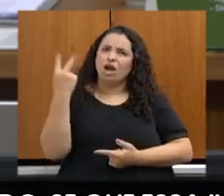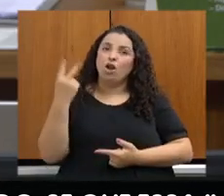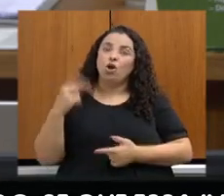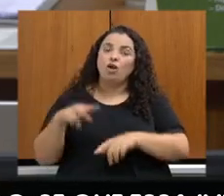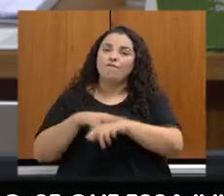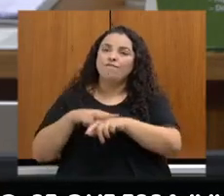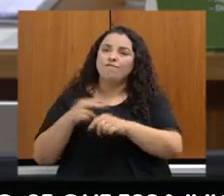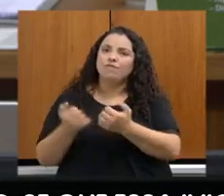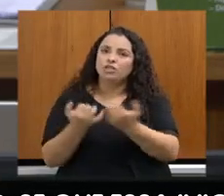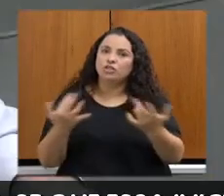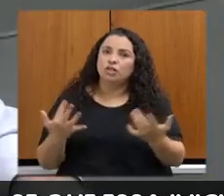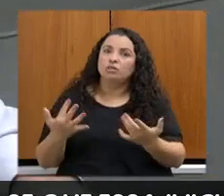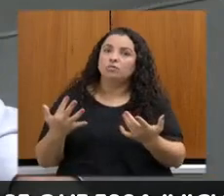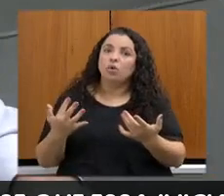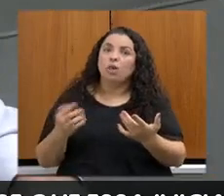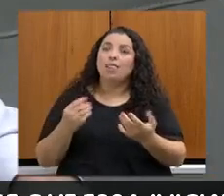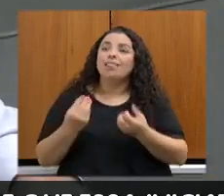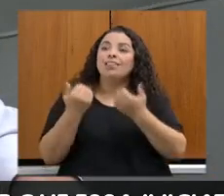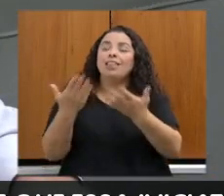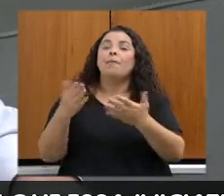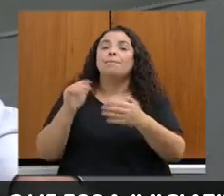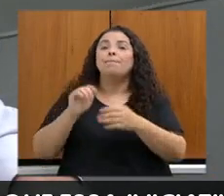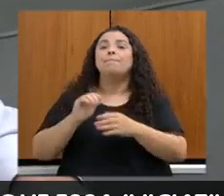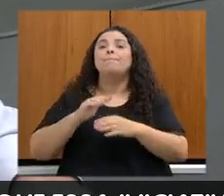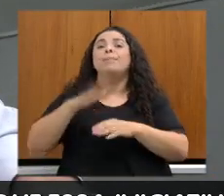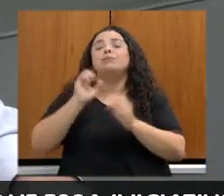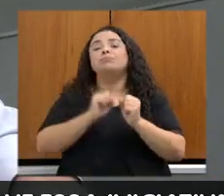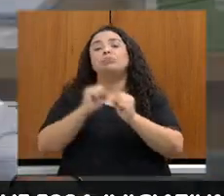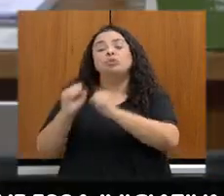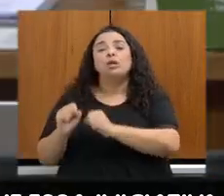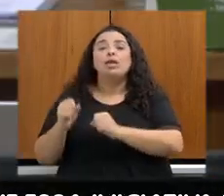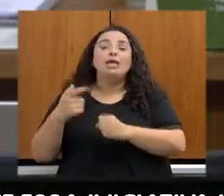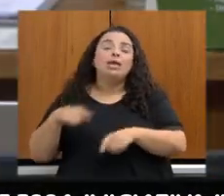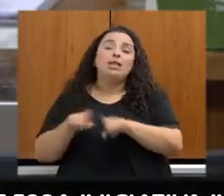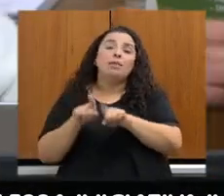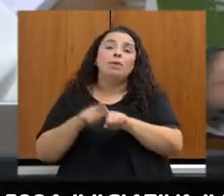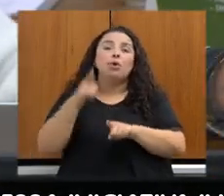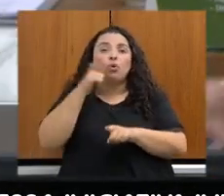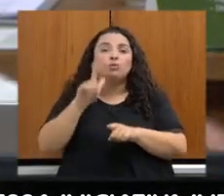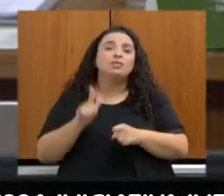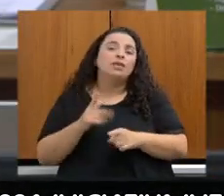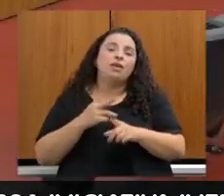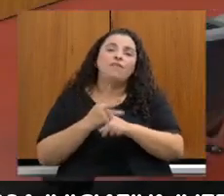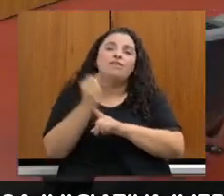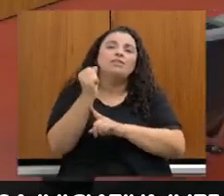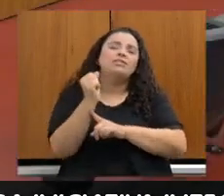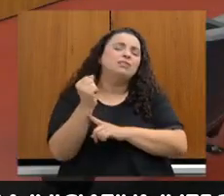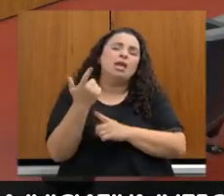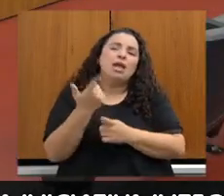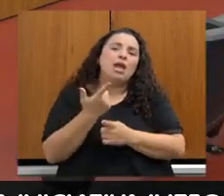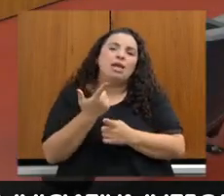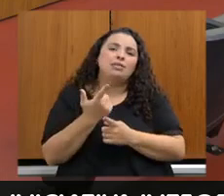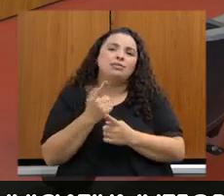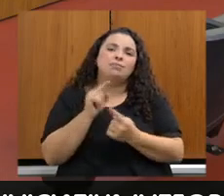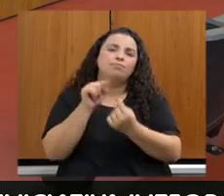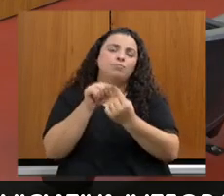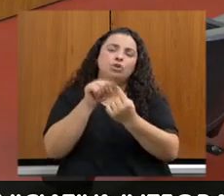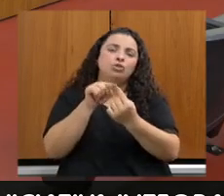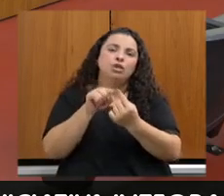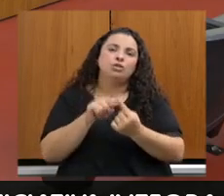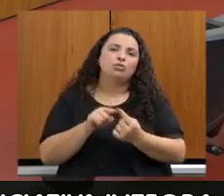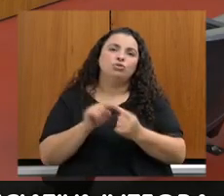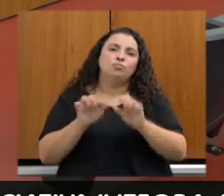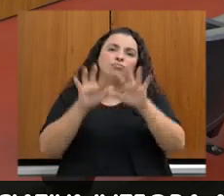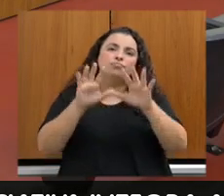avançar para que a gente possa alcançar a neutralização. Renato, fica, desculpa, deputado, se você me permite, Renato, complementar.